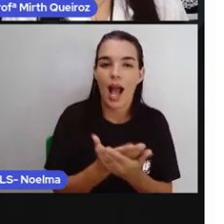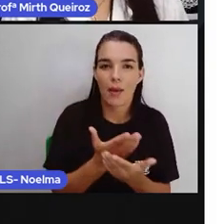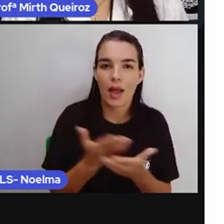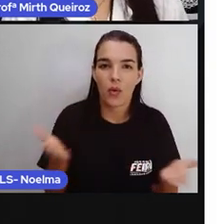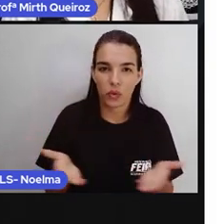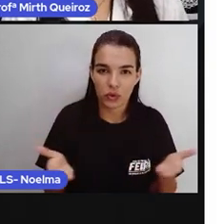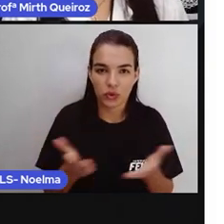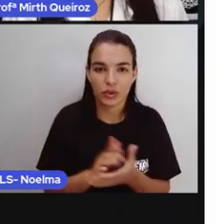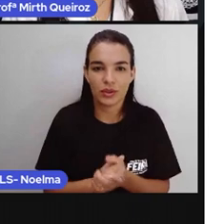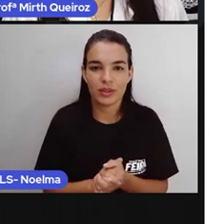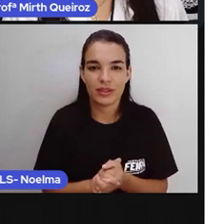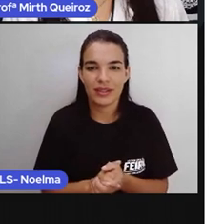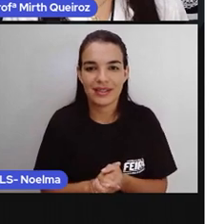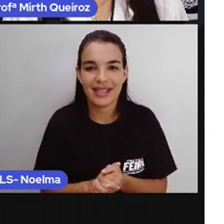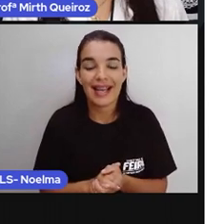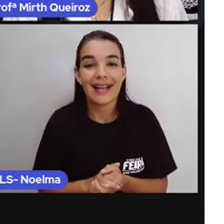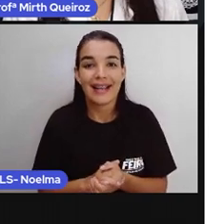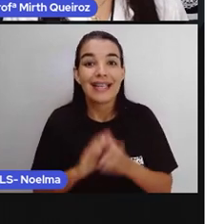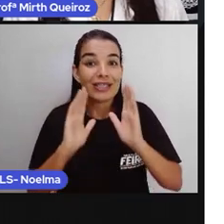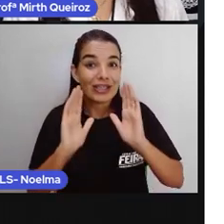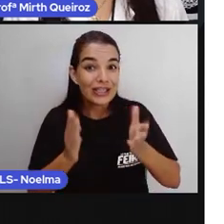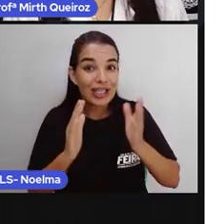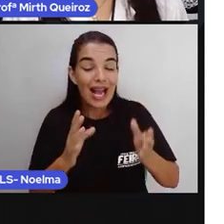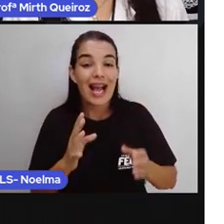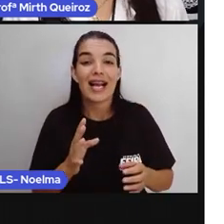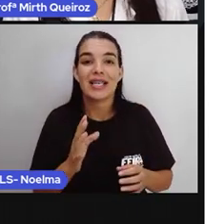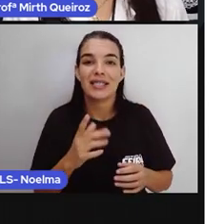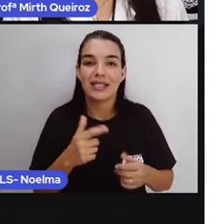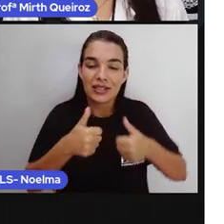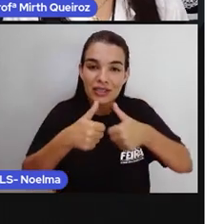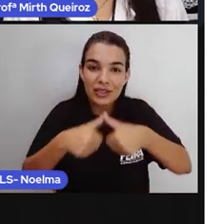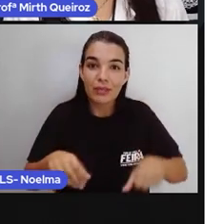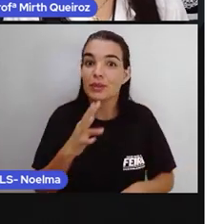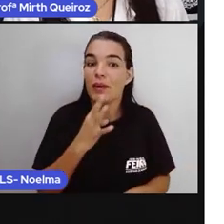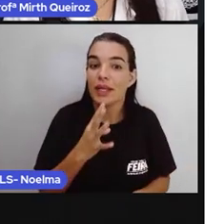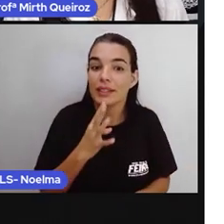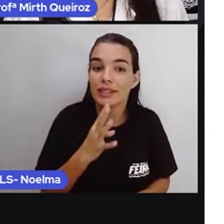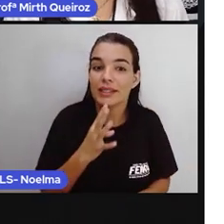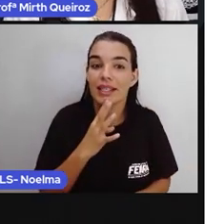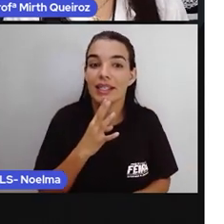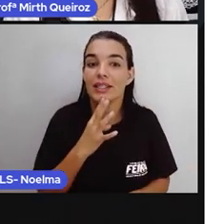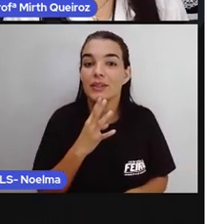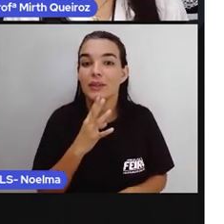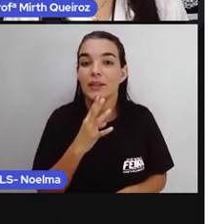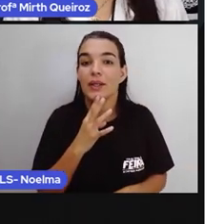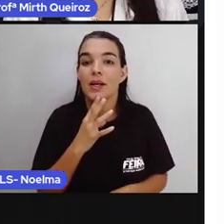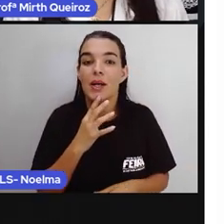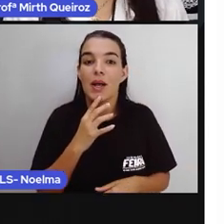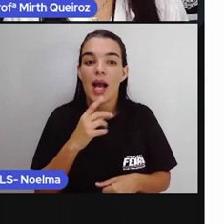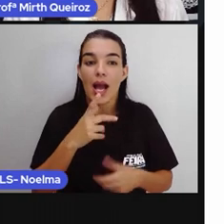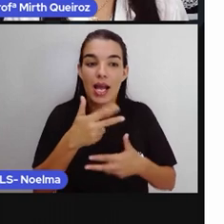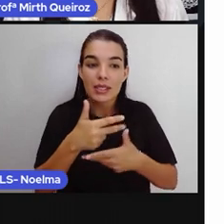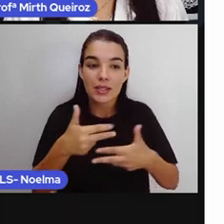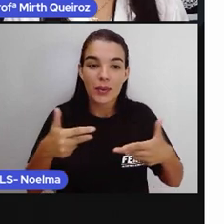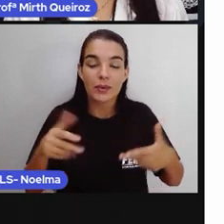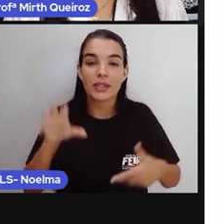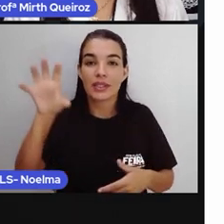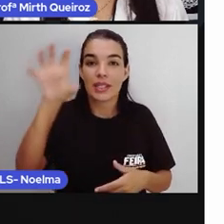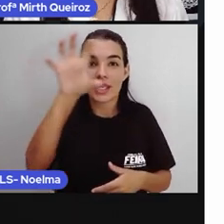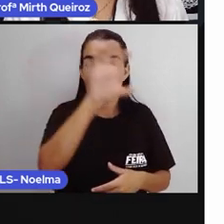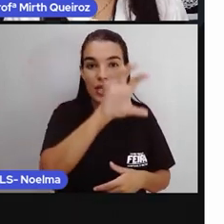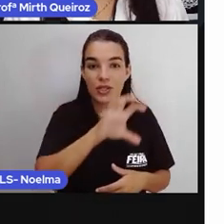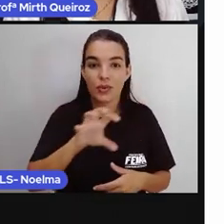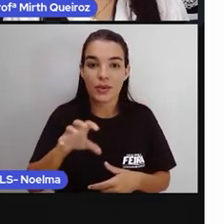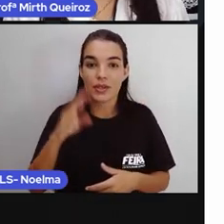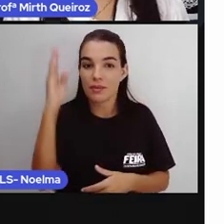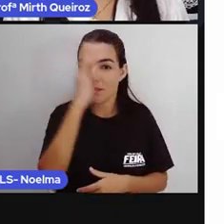descobrindo as riquezas espalhadas pelas regiões brasileiras e hoje vamos conhecer uma lenda da região centro-oeste que abriga um bioma